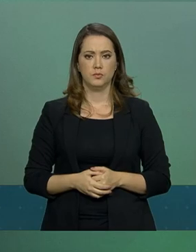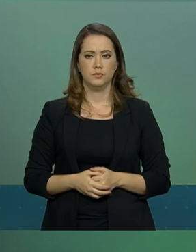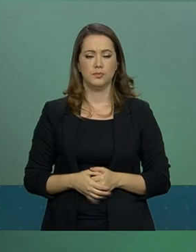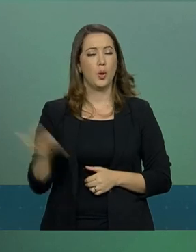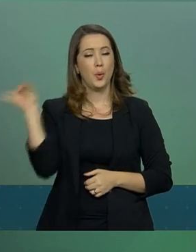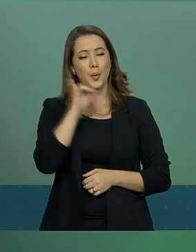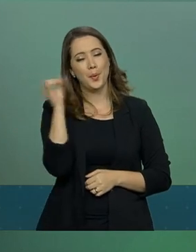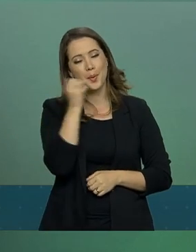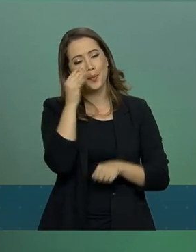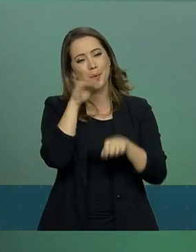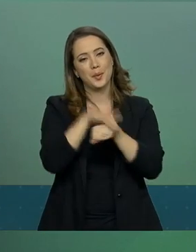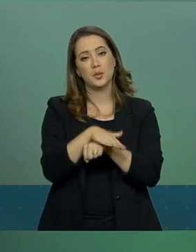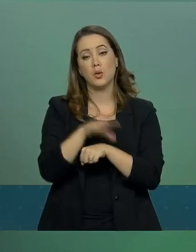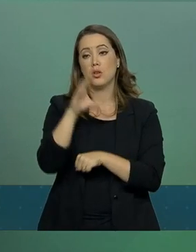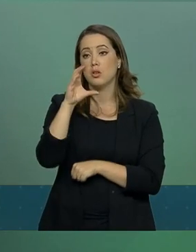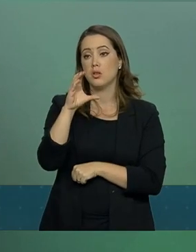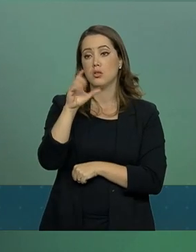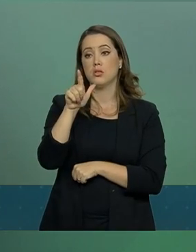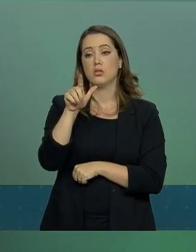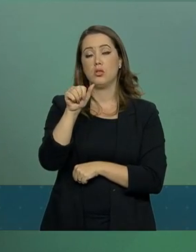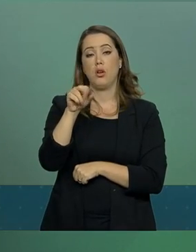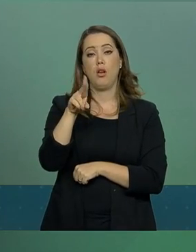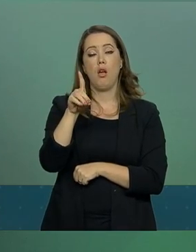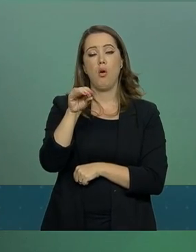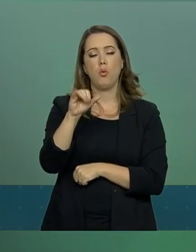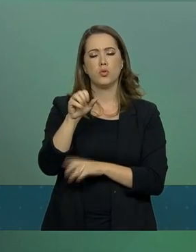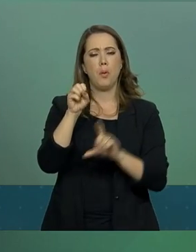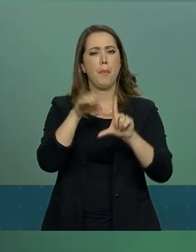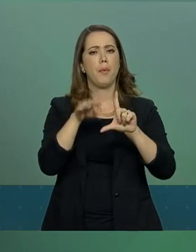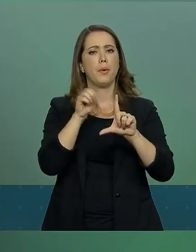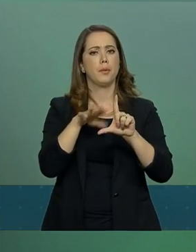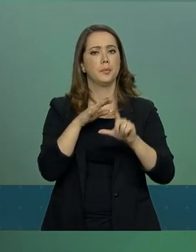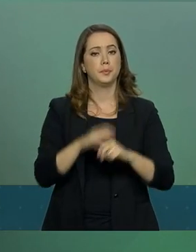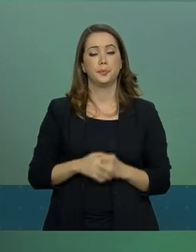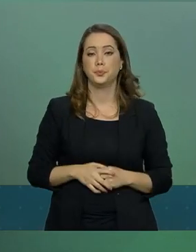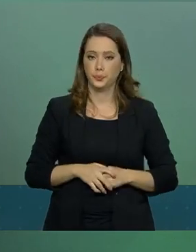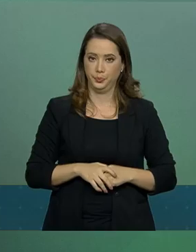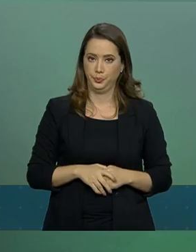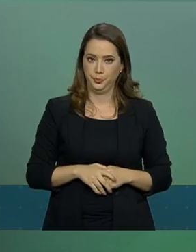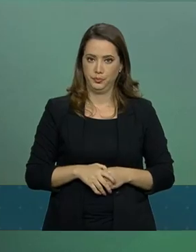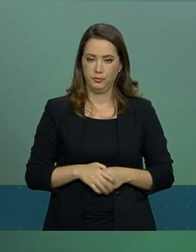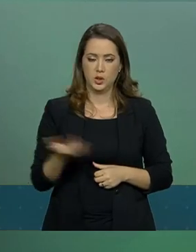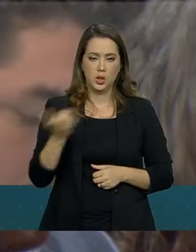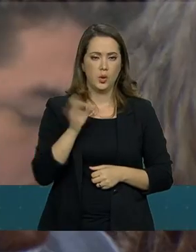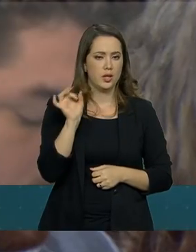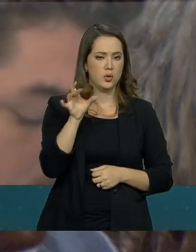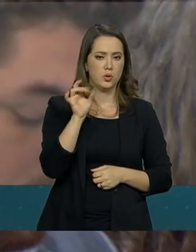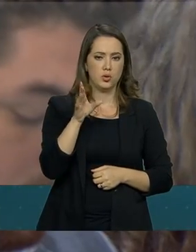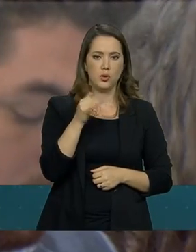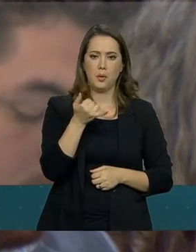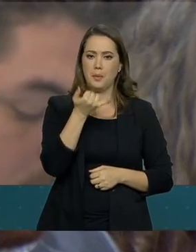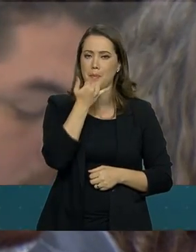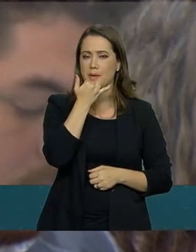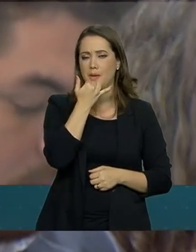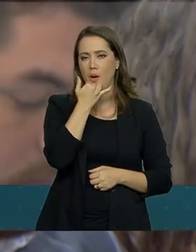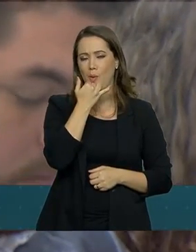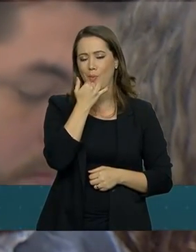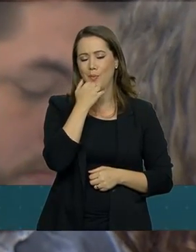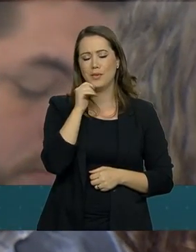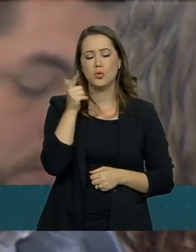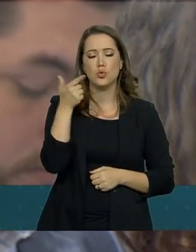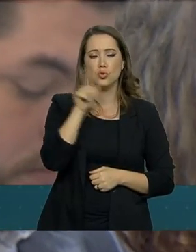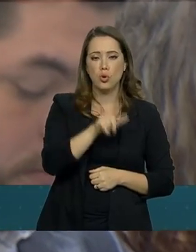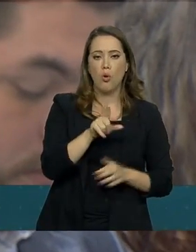Boa noite, porta-voz. Cláudia Bontempo, da TV Globo. Tudo bem, Cláudia. Tudo bem. Eu gostaria apenas, desculpe, de insistir nessa